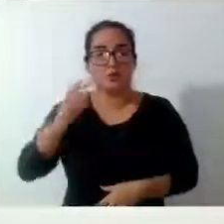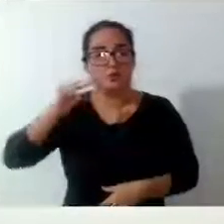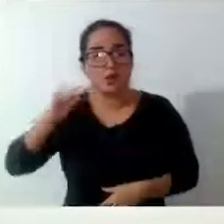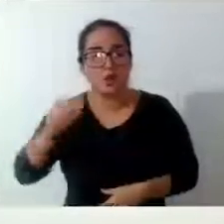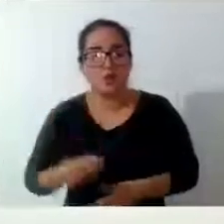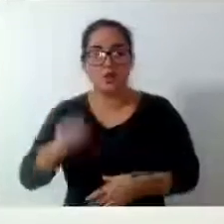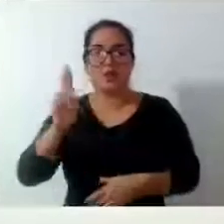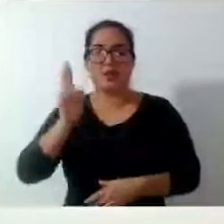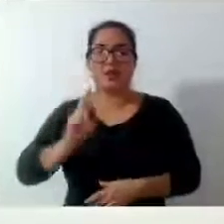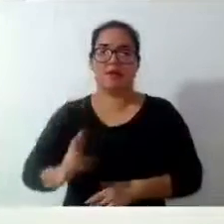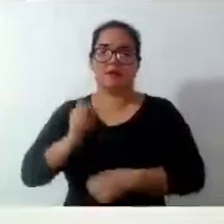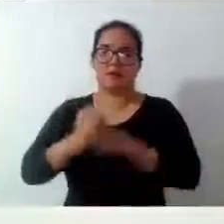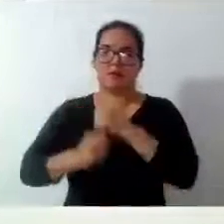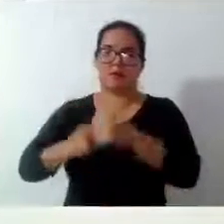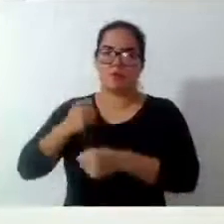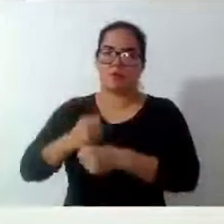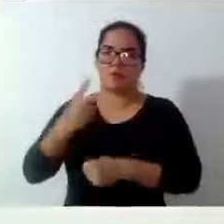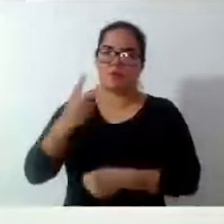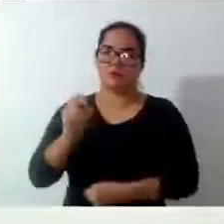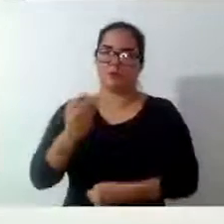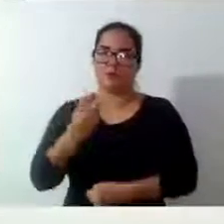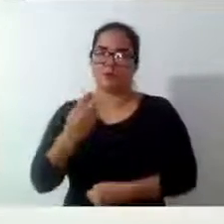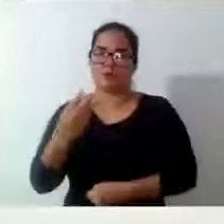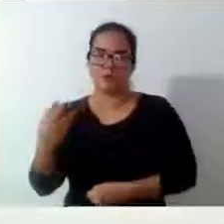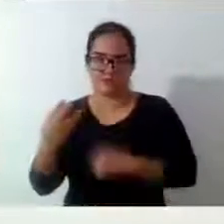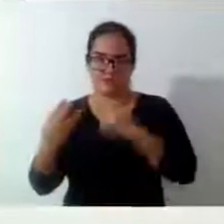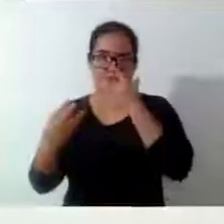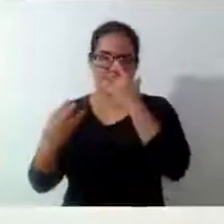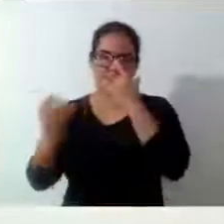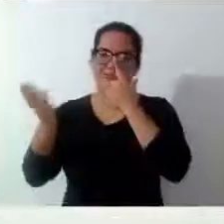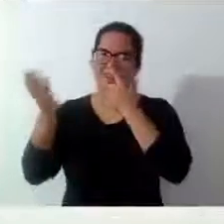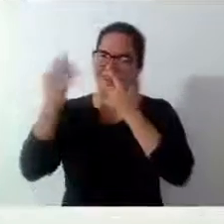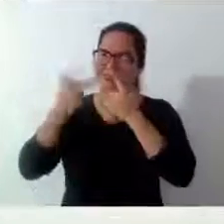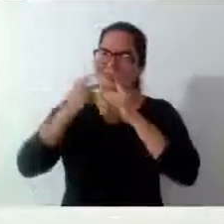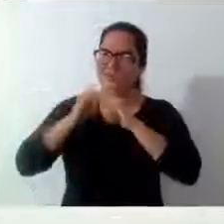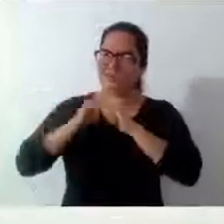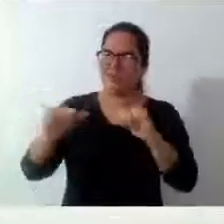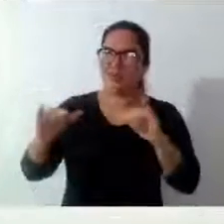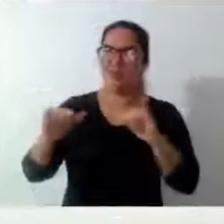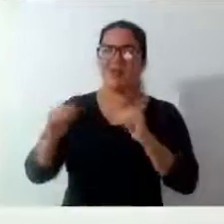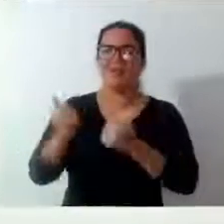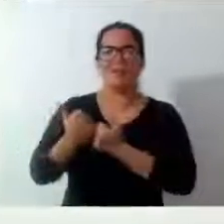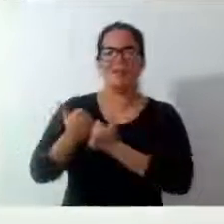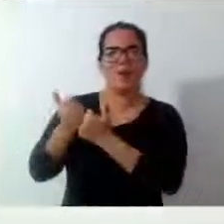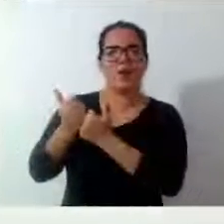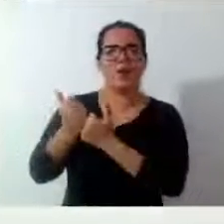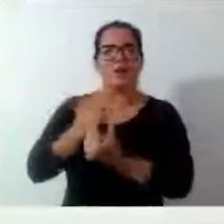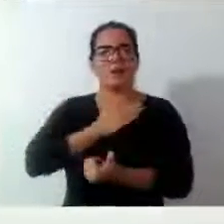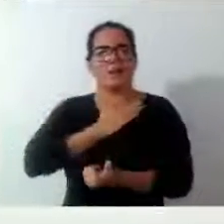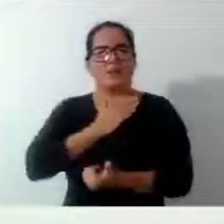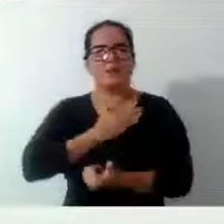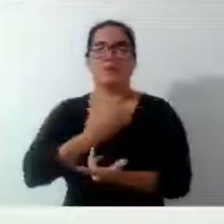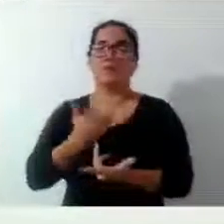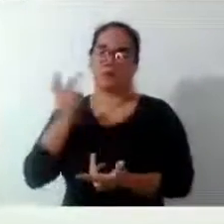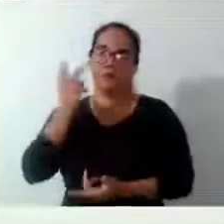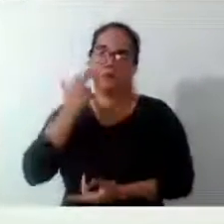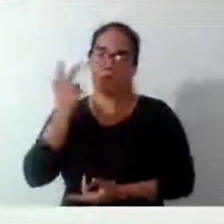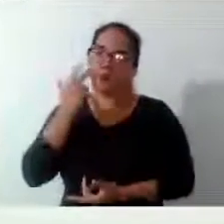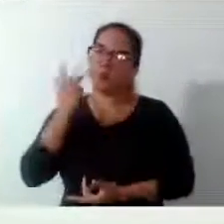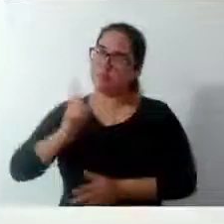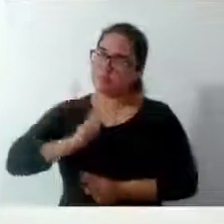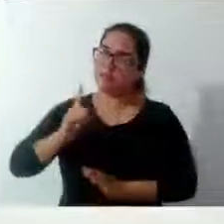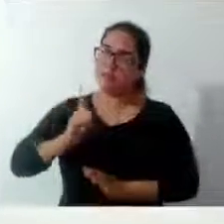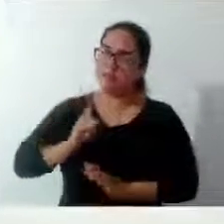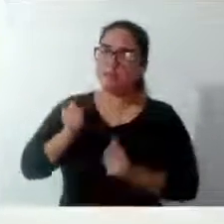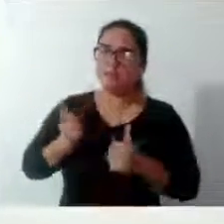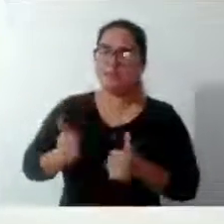ano de 2023. quando falavam que era para padrinho, para isso, aquele cargo comissionado é natural que se tenha. Agora,